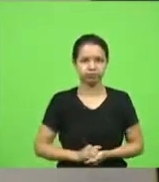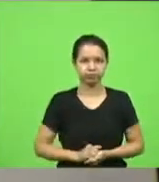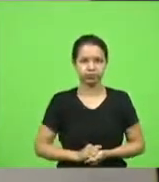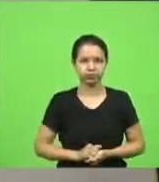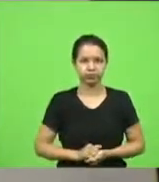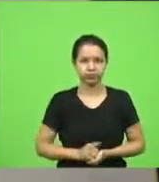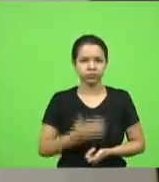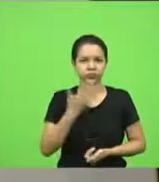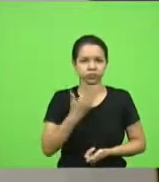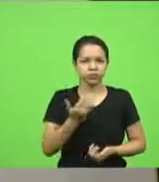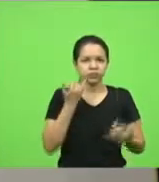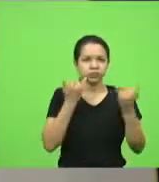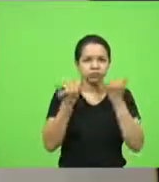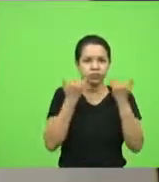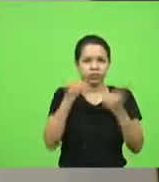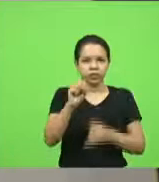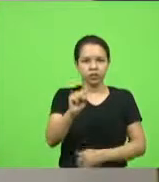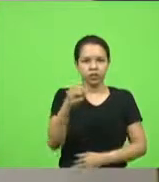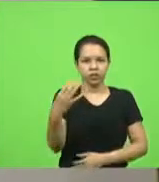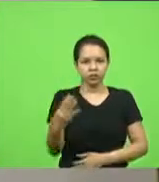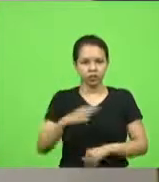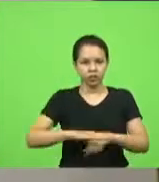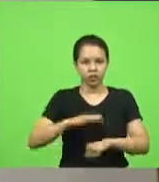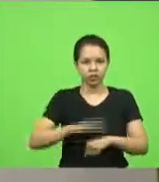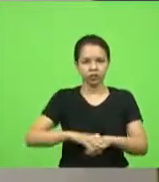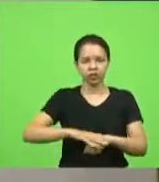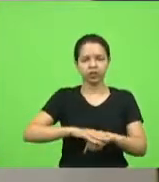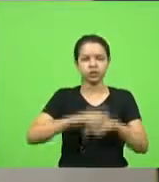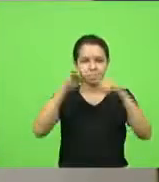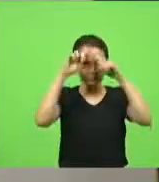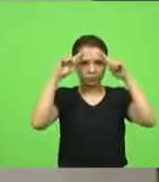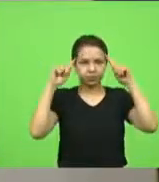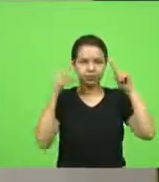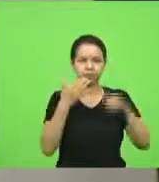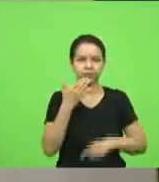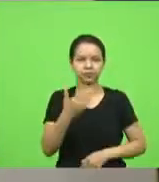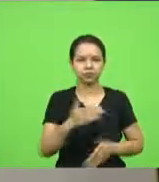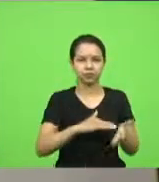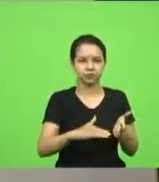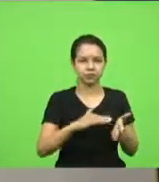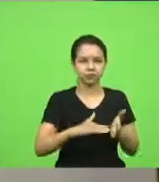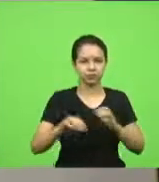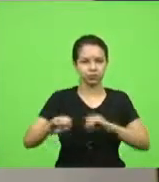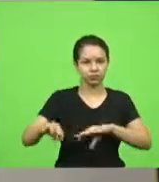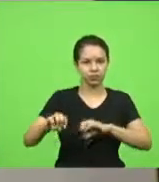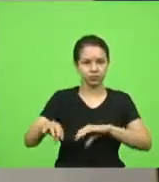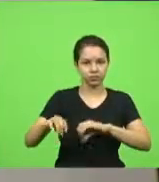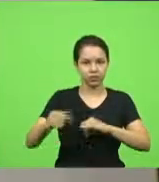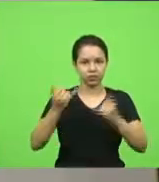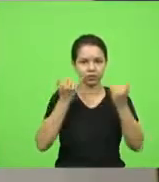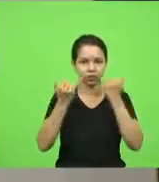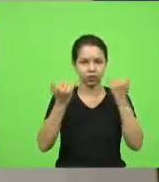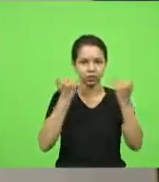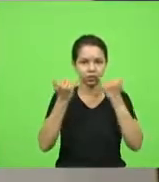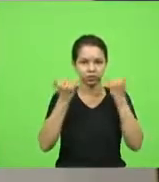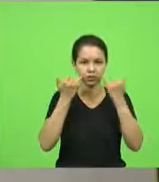Pedido de informação 84, deputado Neudi Sareta, solicitando ao secretário de Educação informações